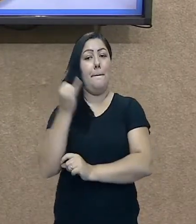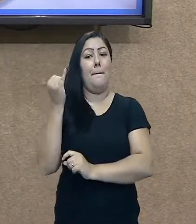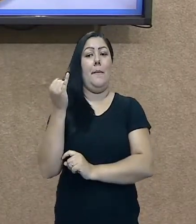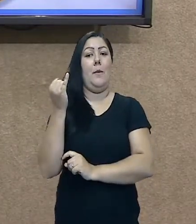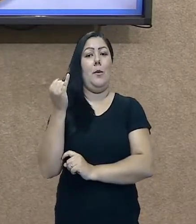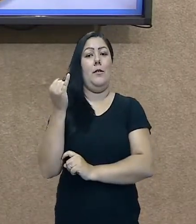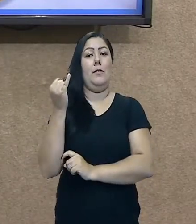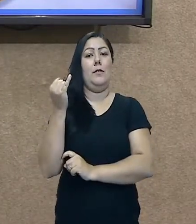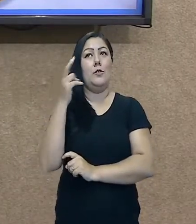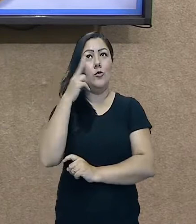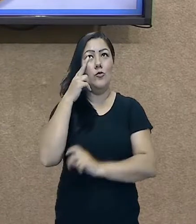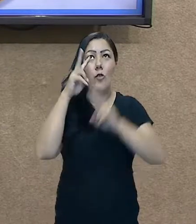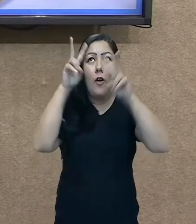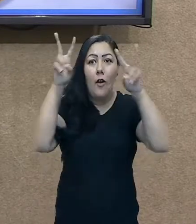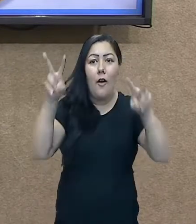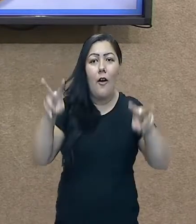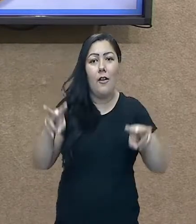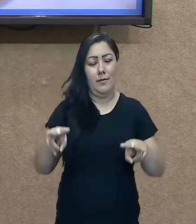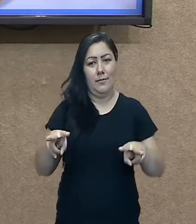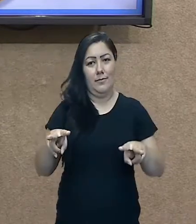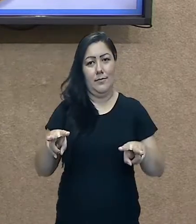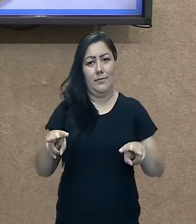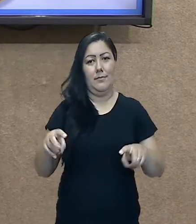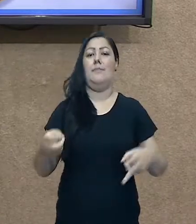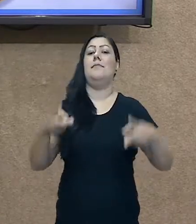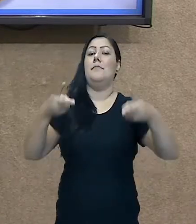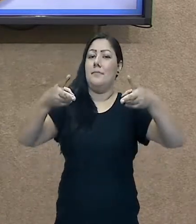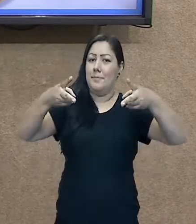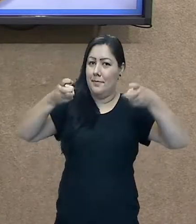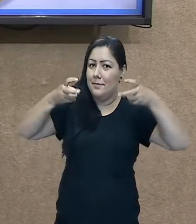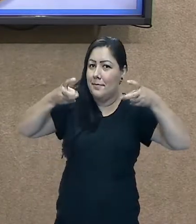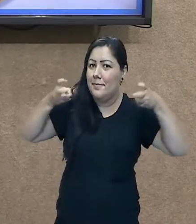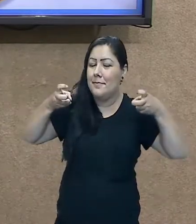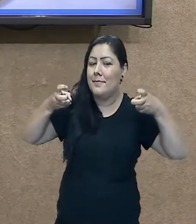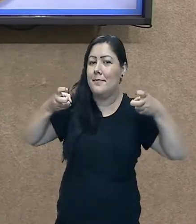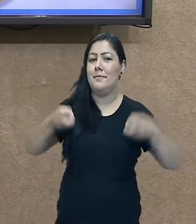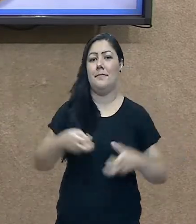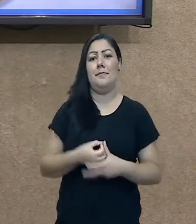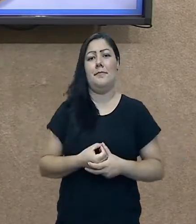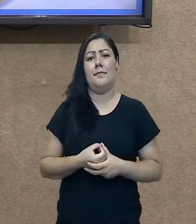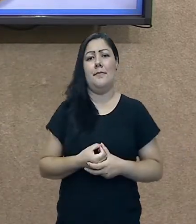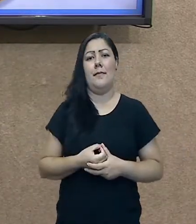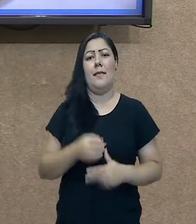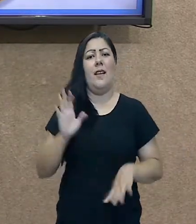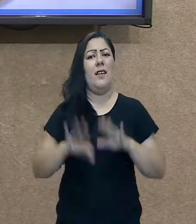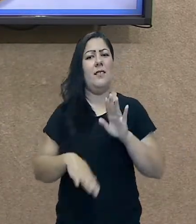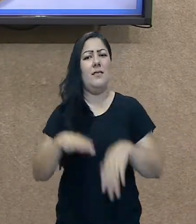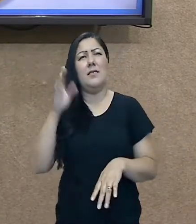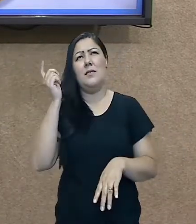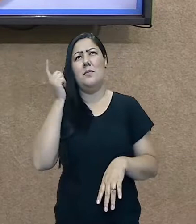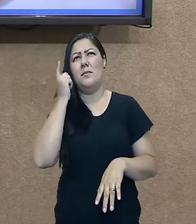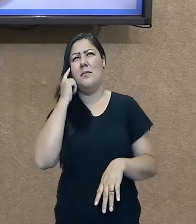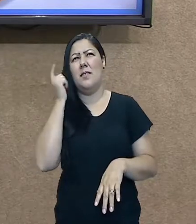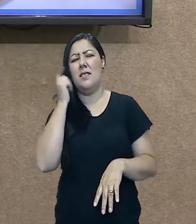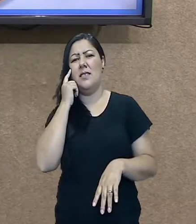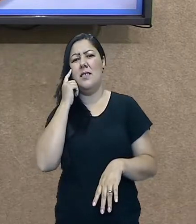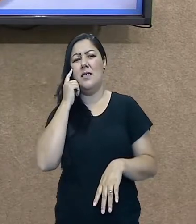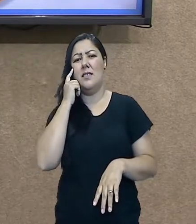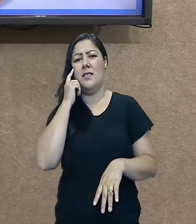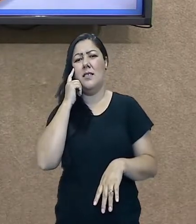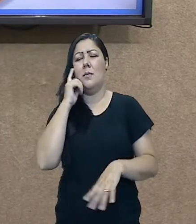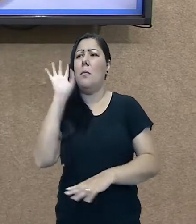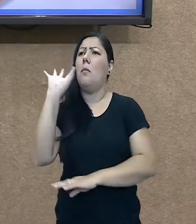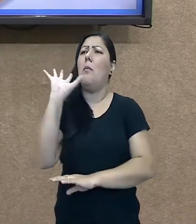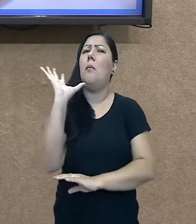percebidos. Porque às vezes nós pensamos que paisagem é aquilo que nós vemos.